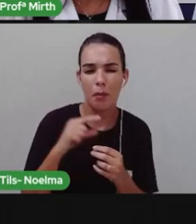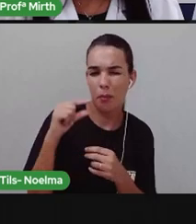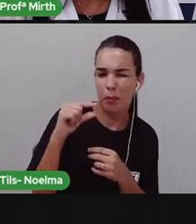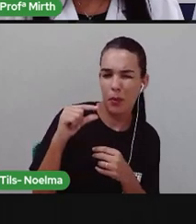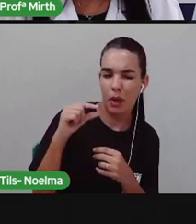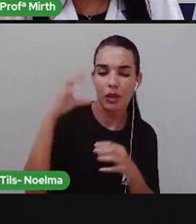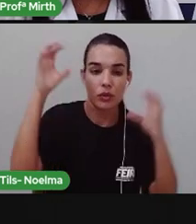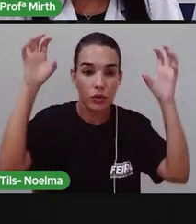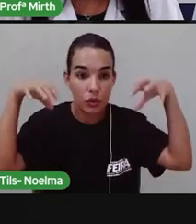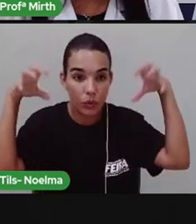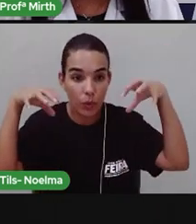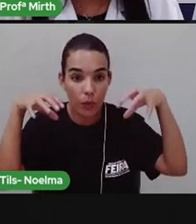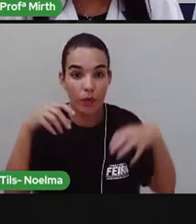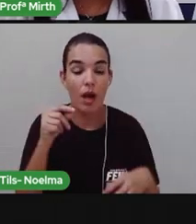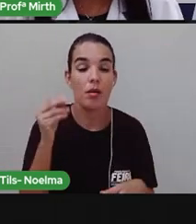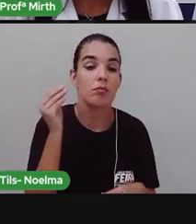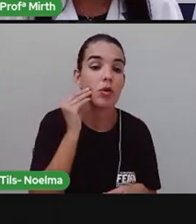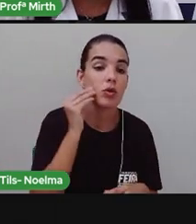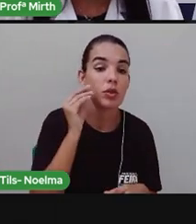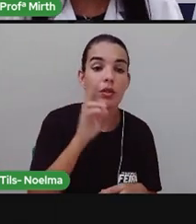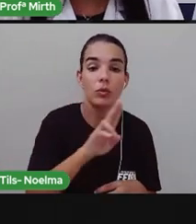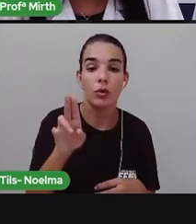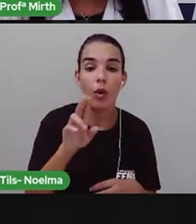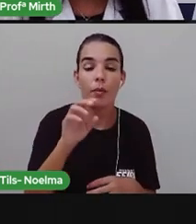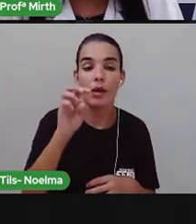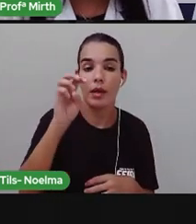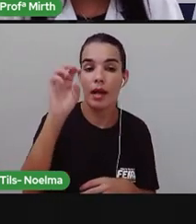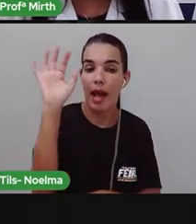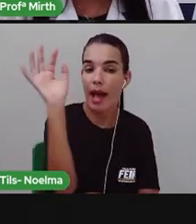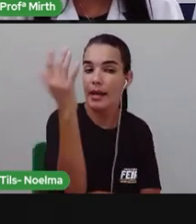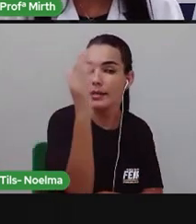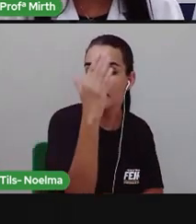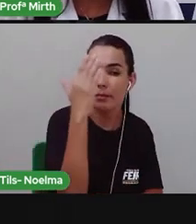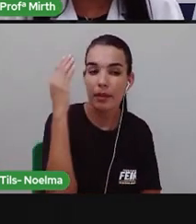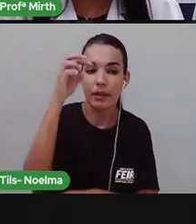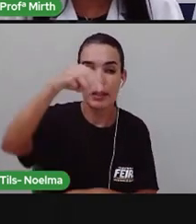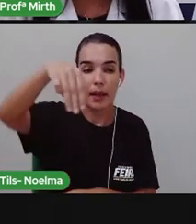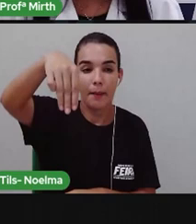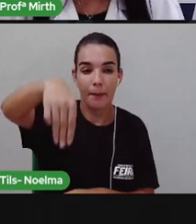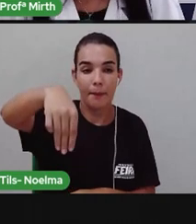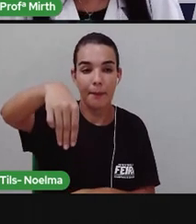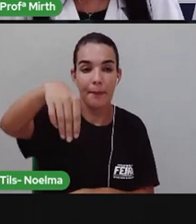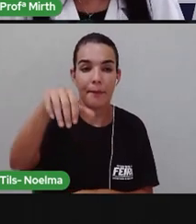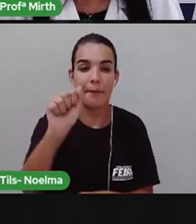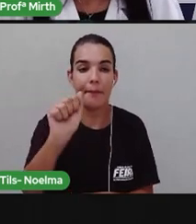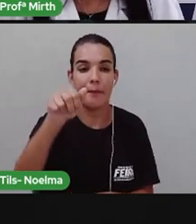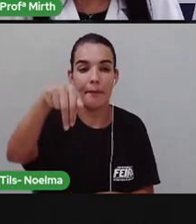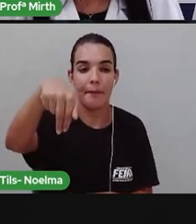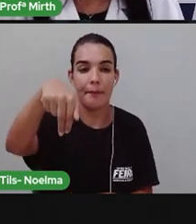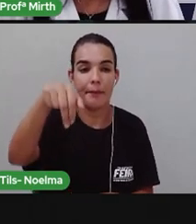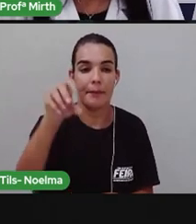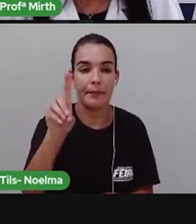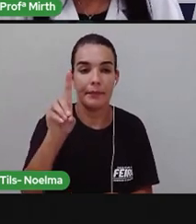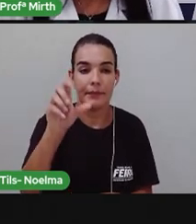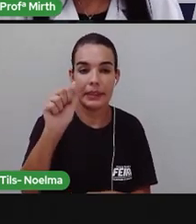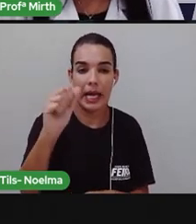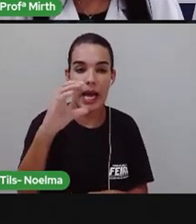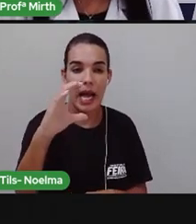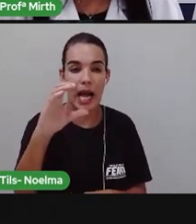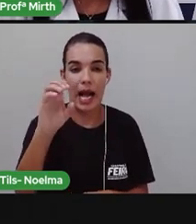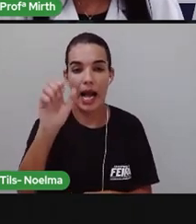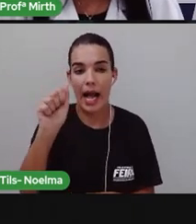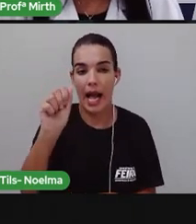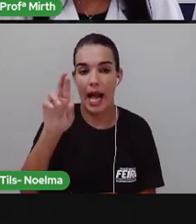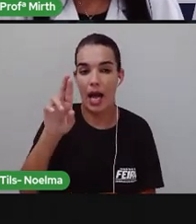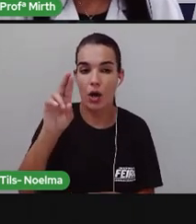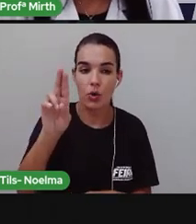plantas que nós temos É o mandacaru O chique-chique Aroeira A braúna, né? E as únicas árvores